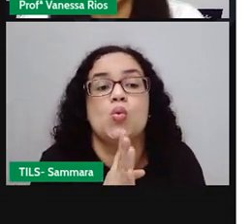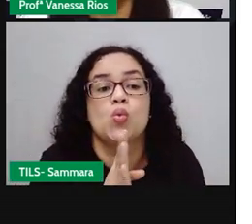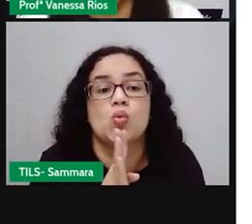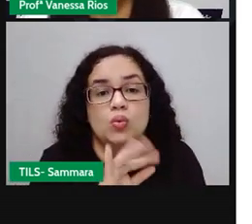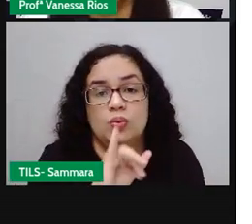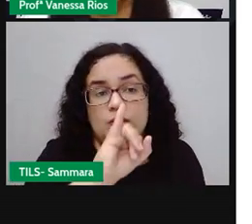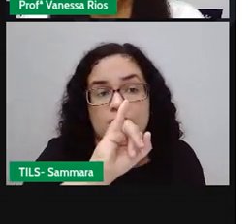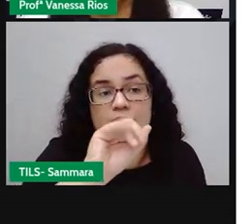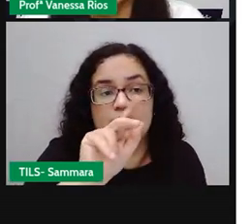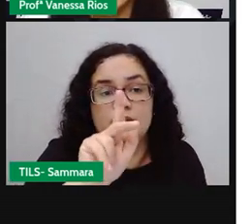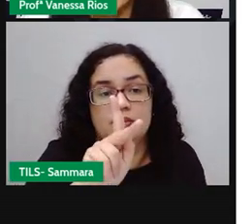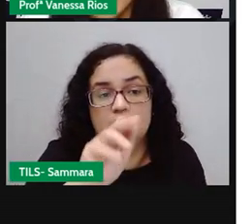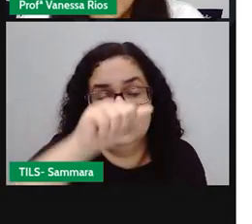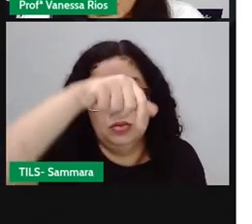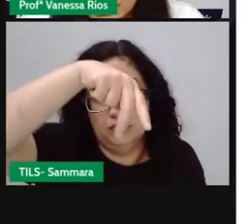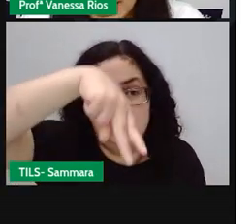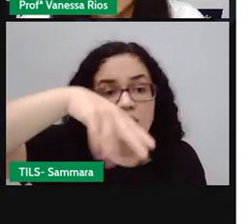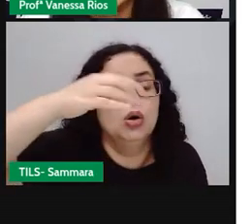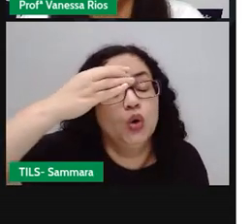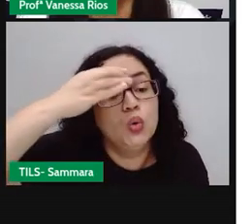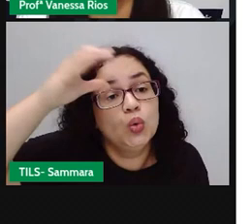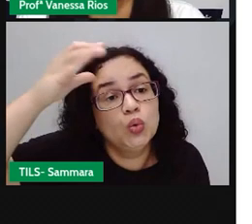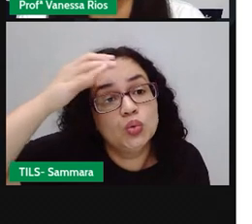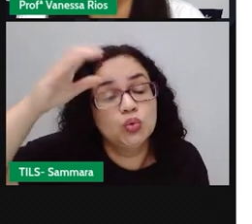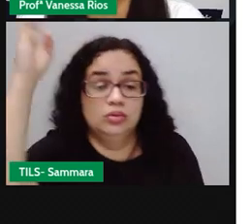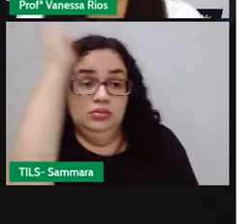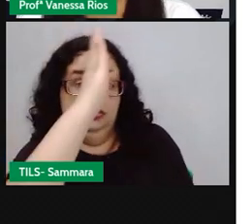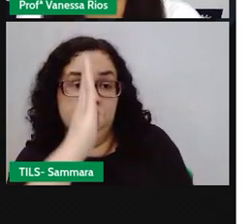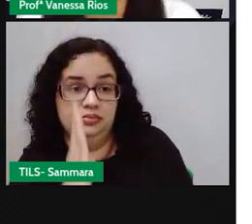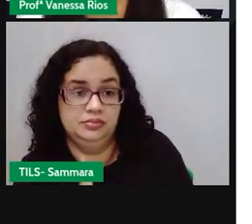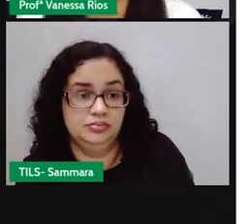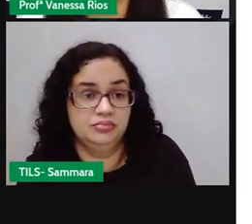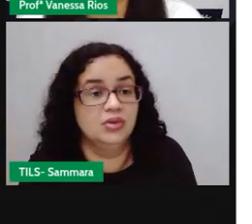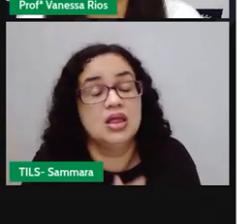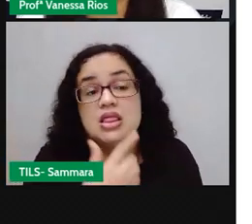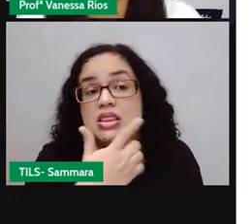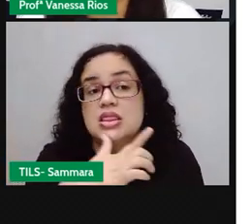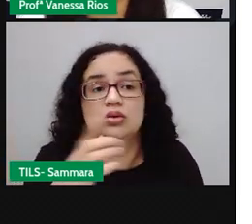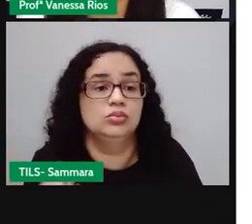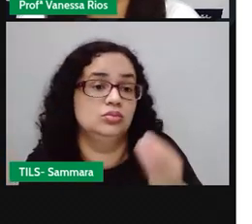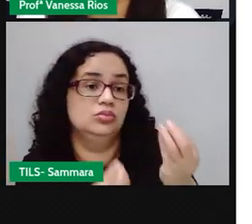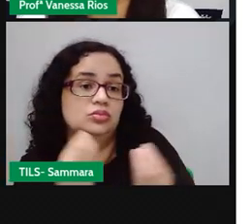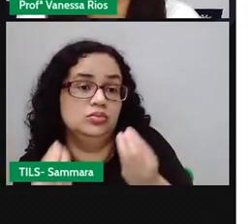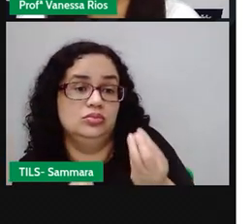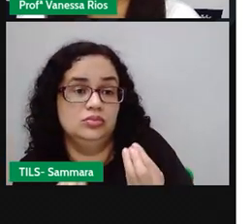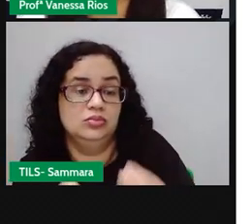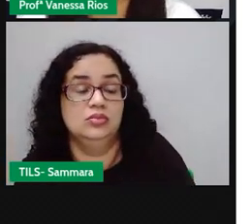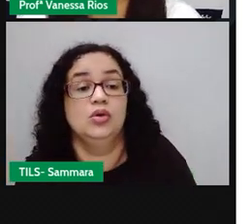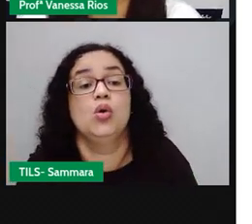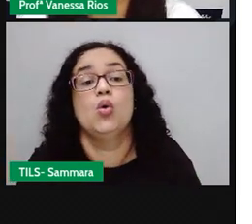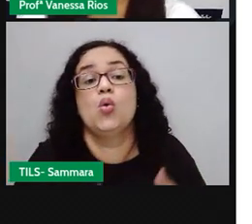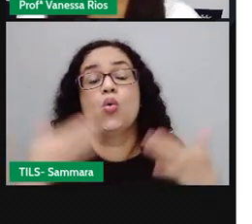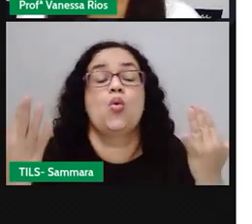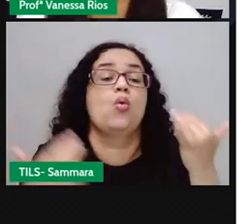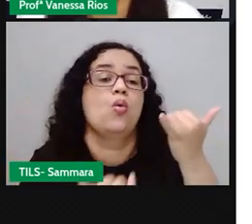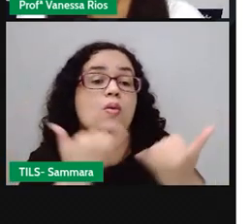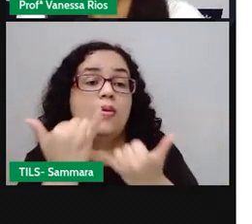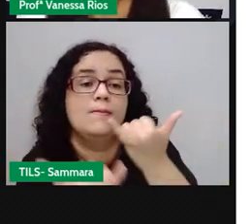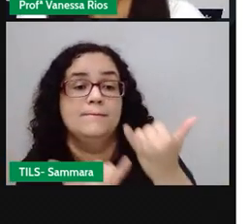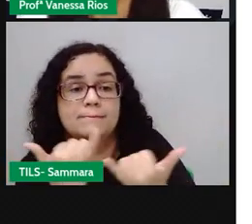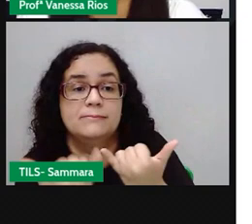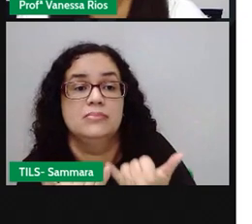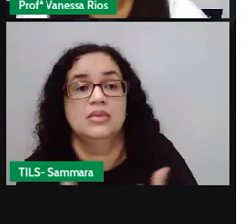IFAM como patrimônio cultural nacional, embora não exista determinação de qual brincadeira.